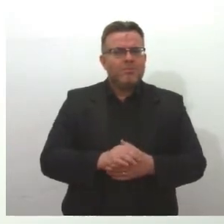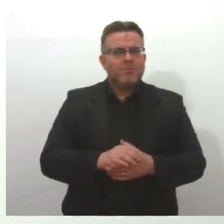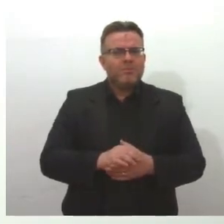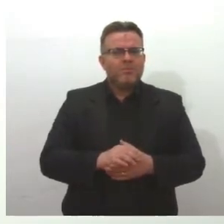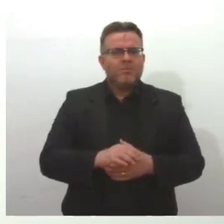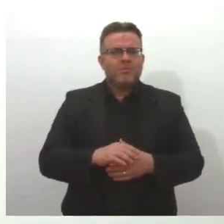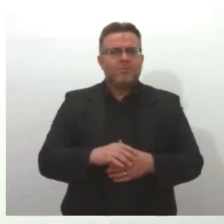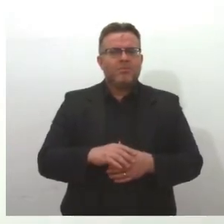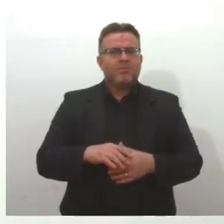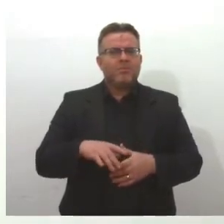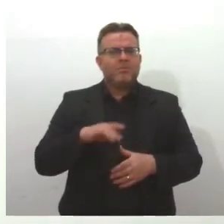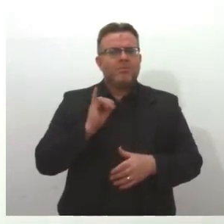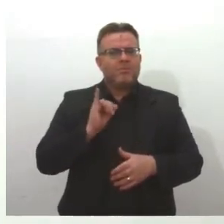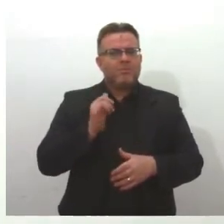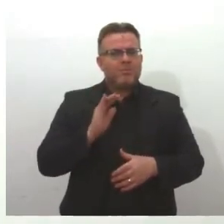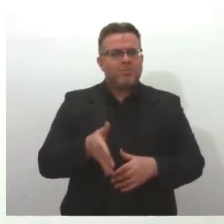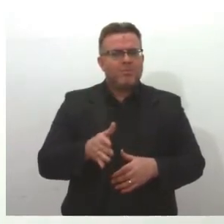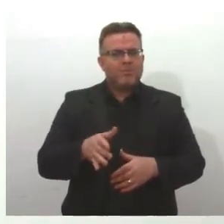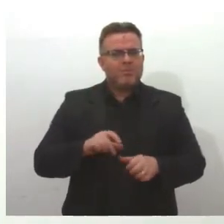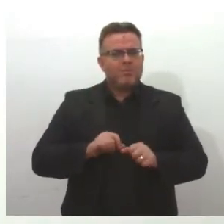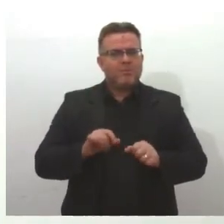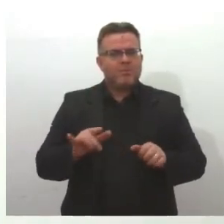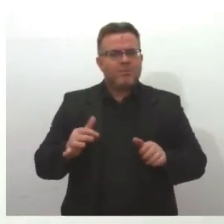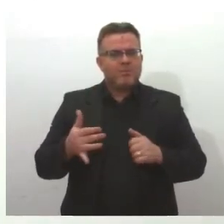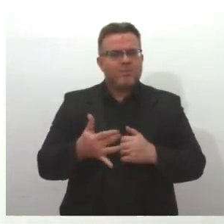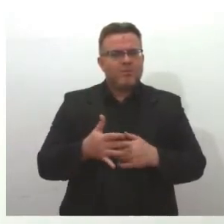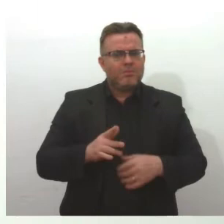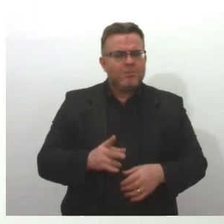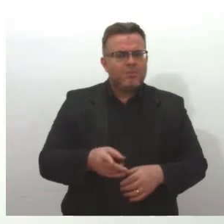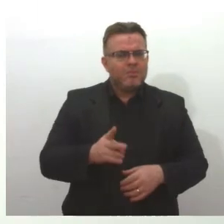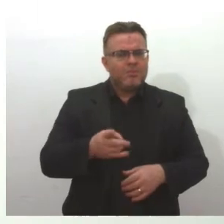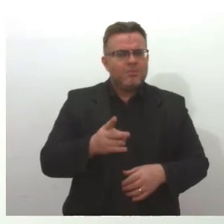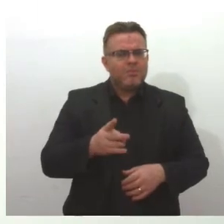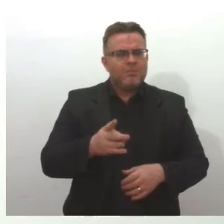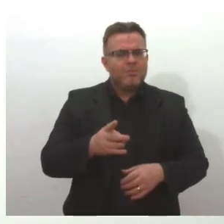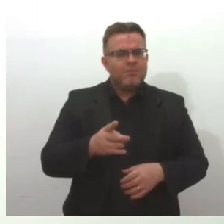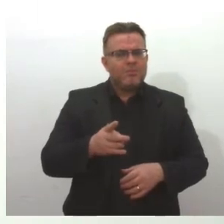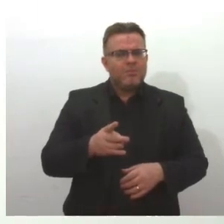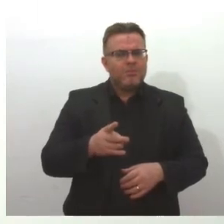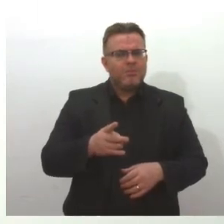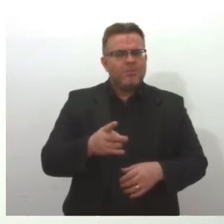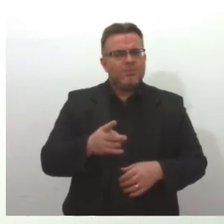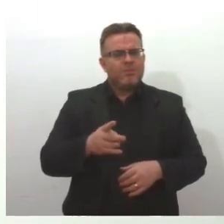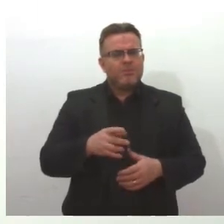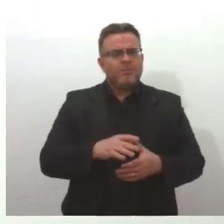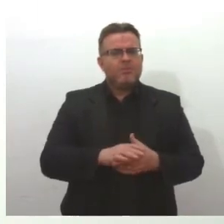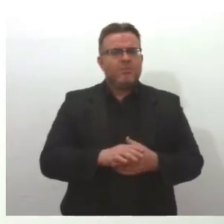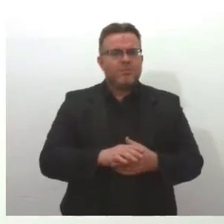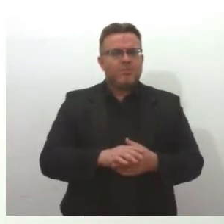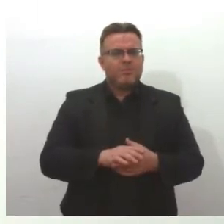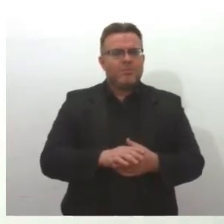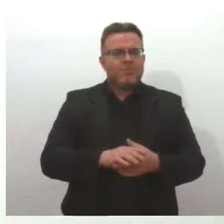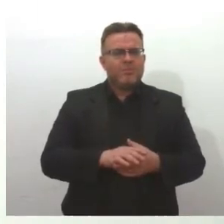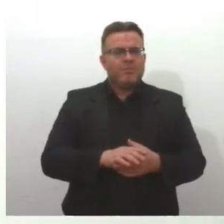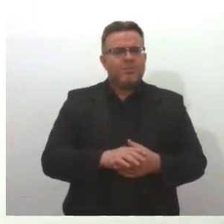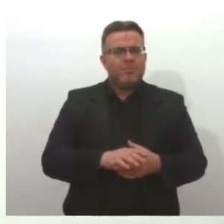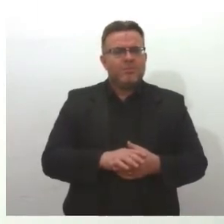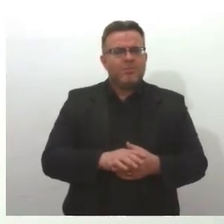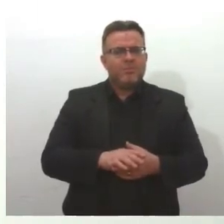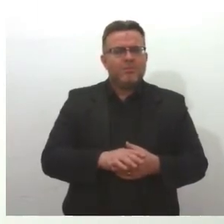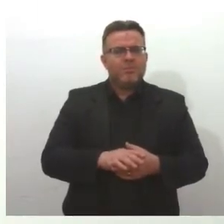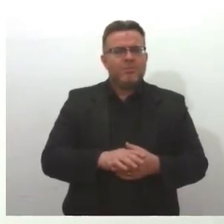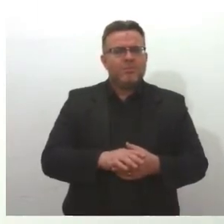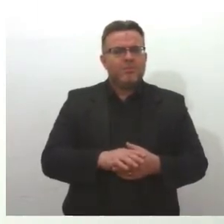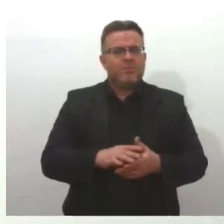eu falei, a pandemia não acabou e durante a pandemia nós ficamos com um único posto de atendimento que causa um certo represamento, a demanda